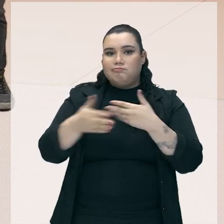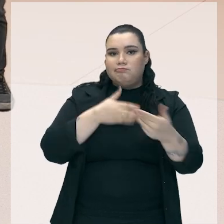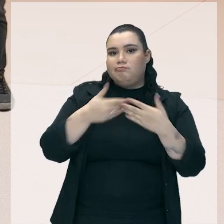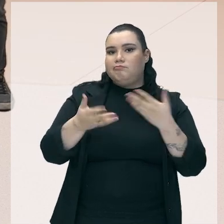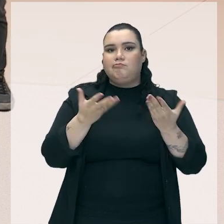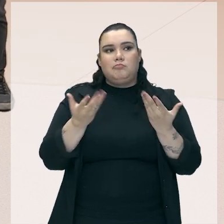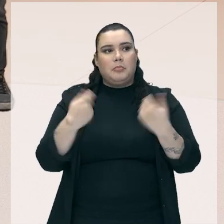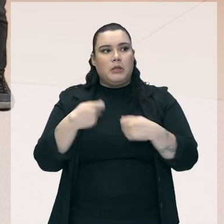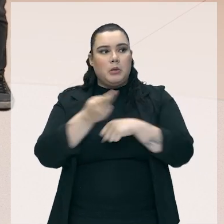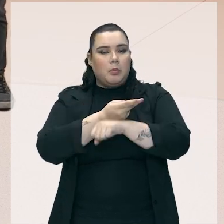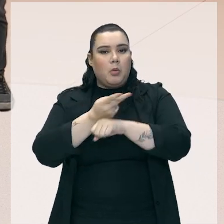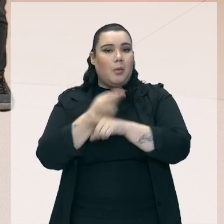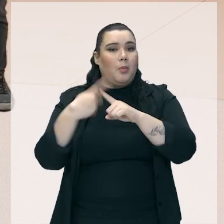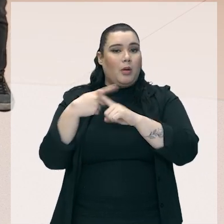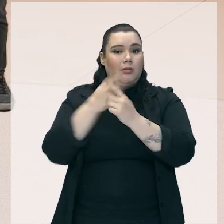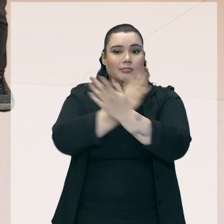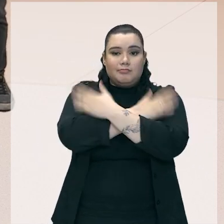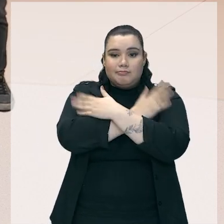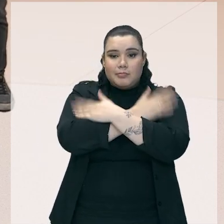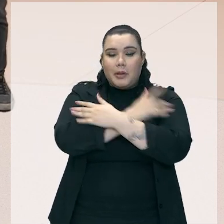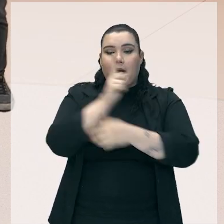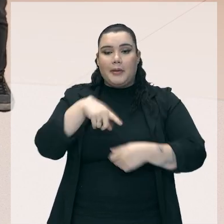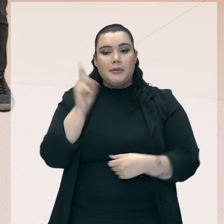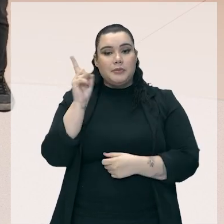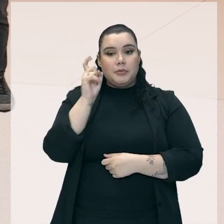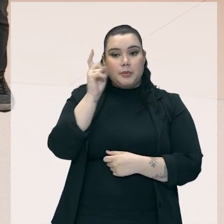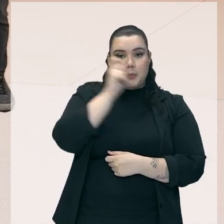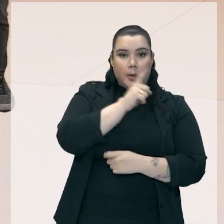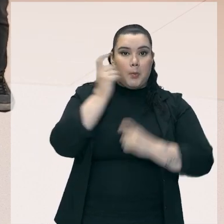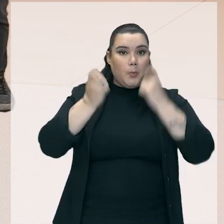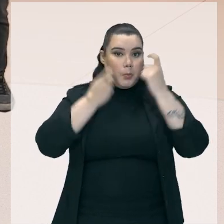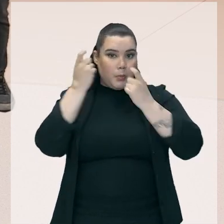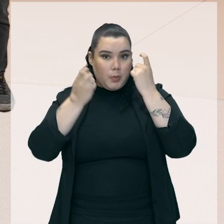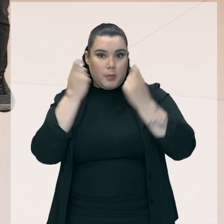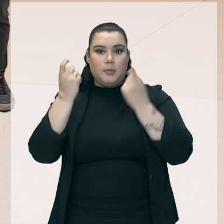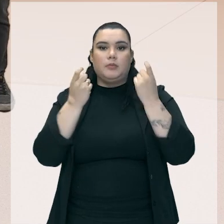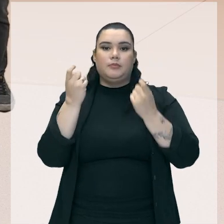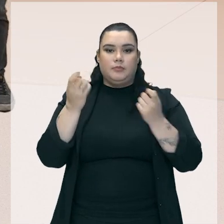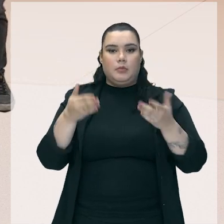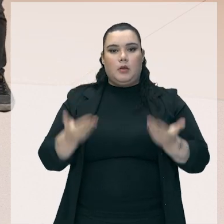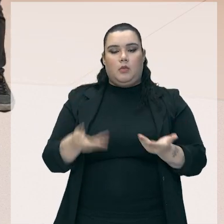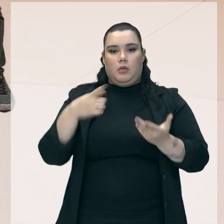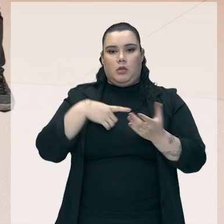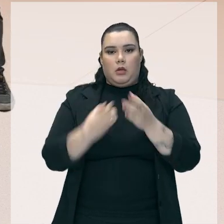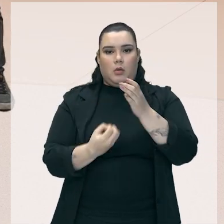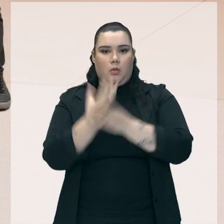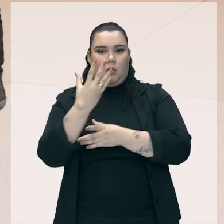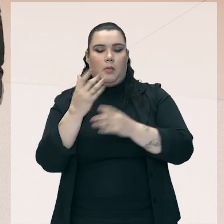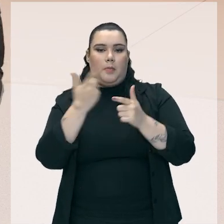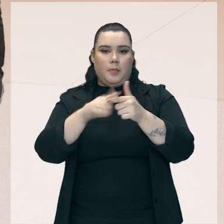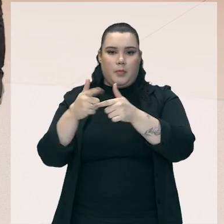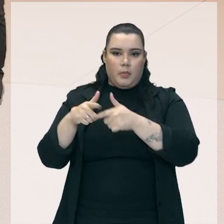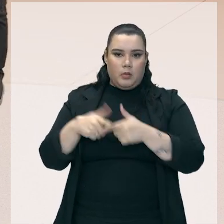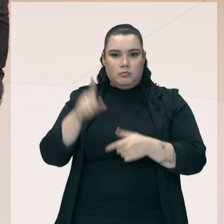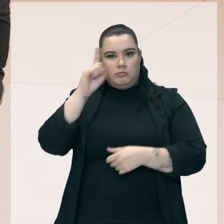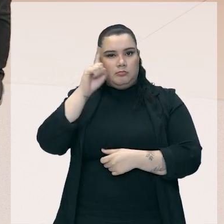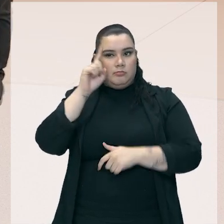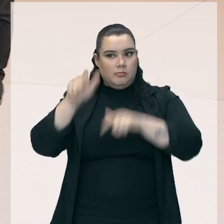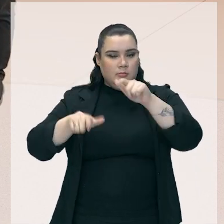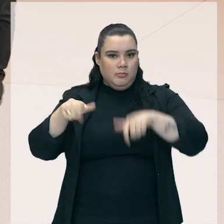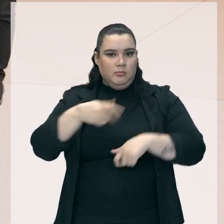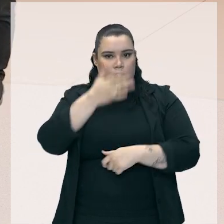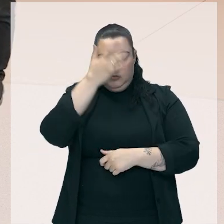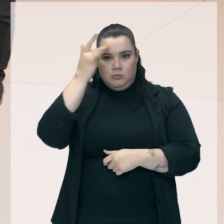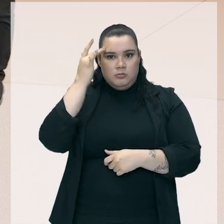afinal de contas, o desemprego, ele é muito preocupante, né? E isso acaba gerando problemas no dia a dia das pessoas.